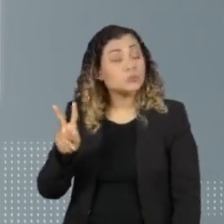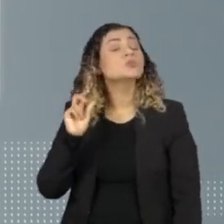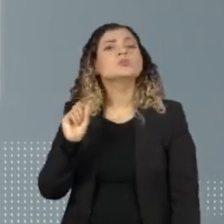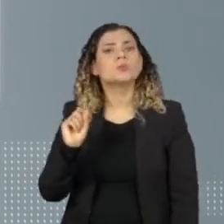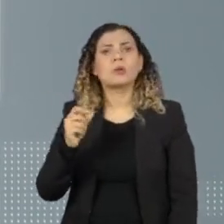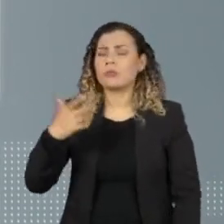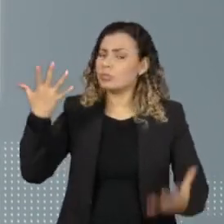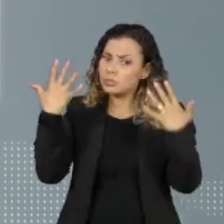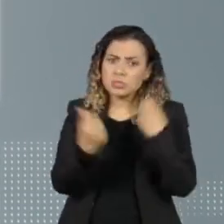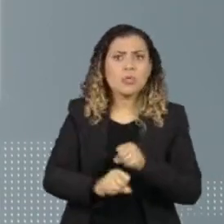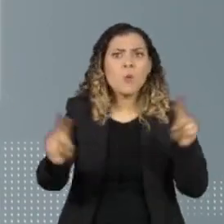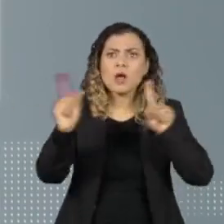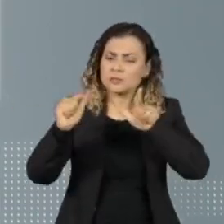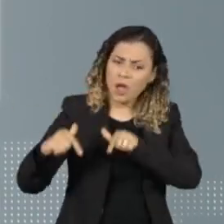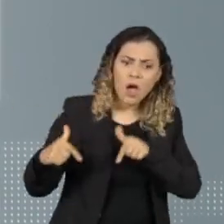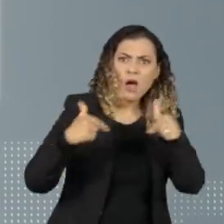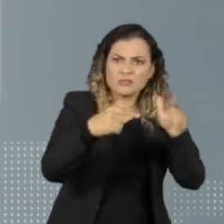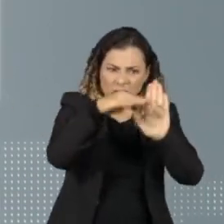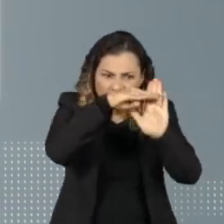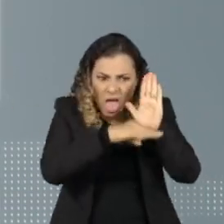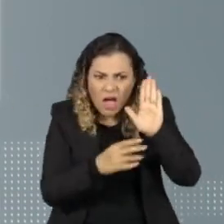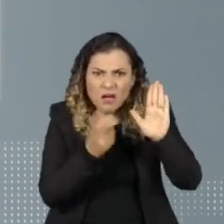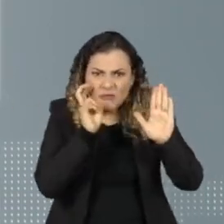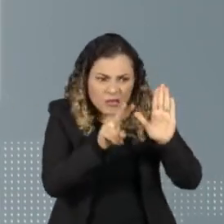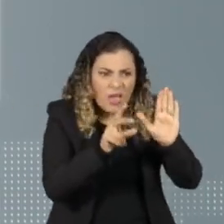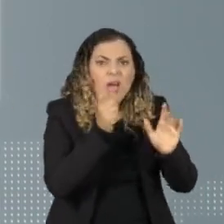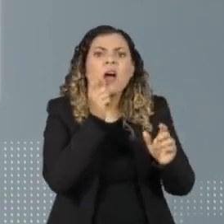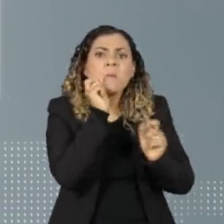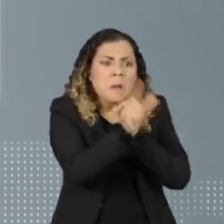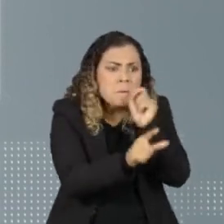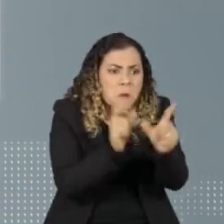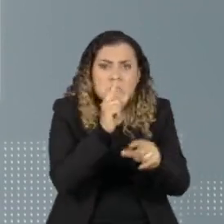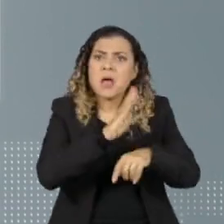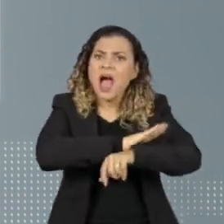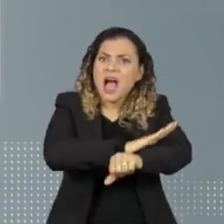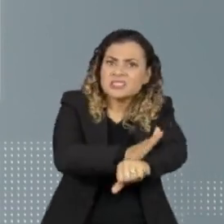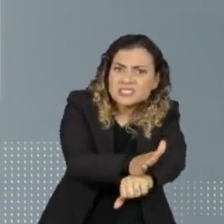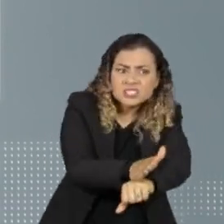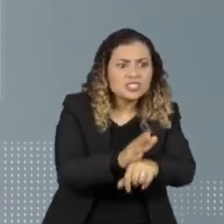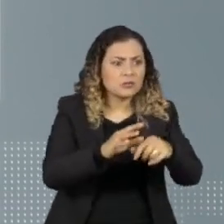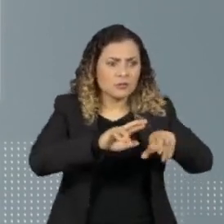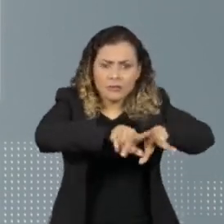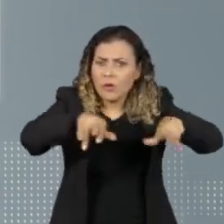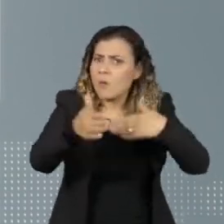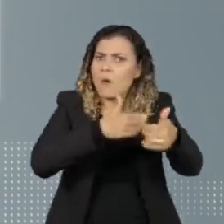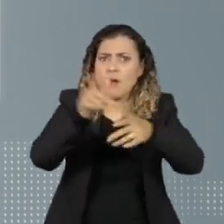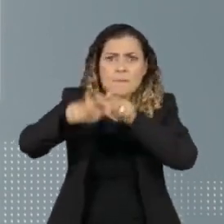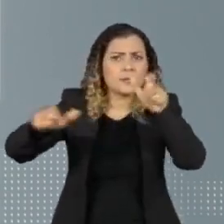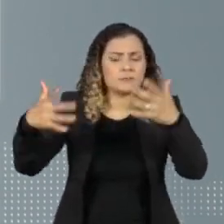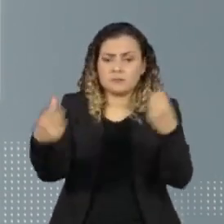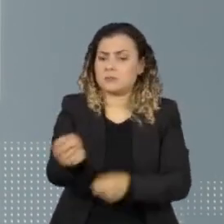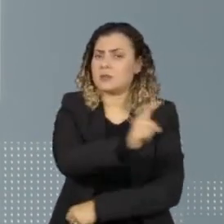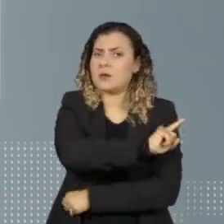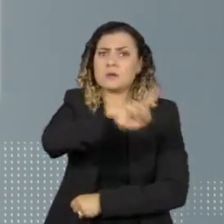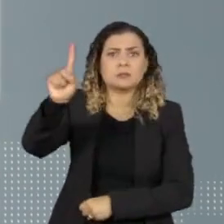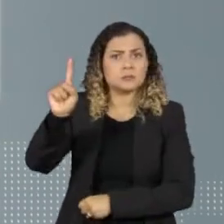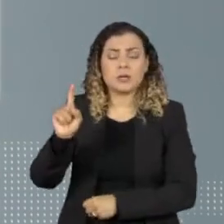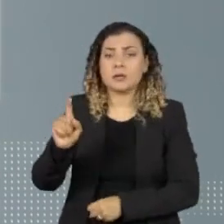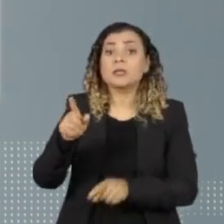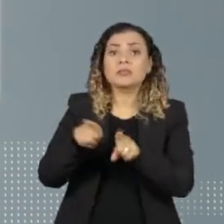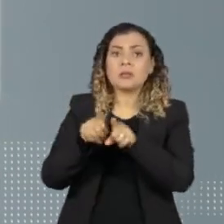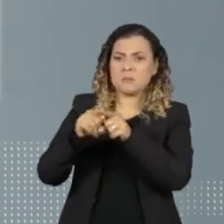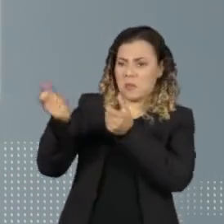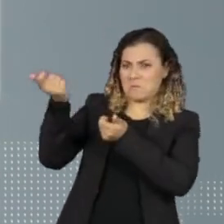que repudia qualquer ação ou comentários racistas contra quaisquer pessoas e não admite nenhum tipo de